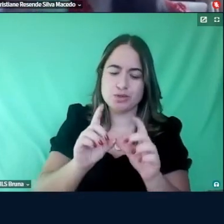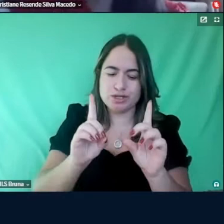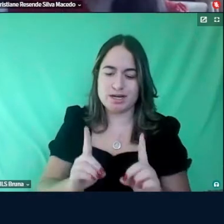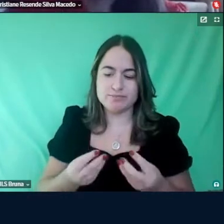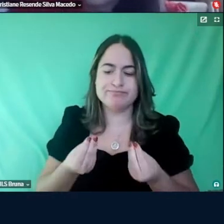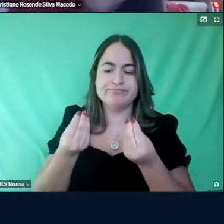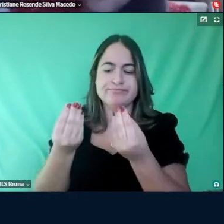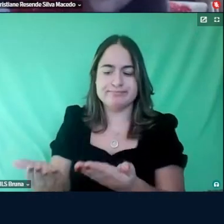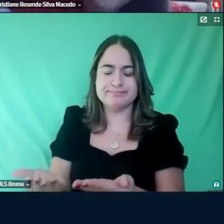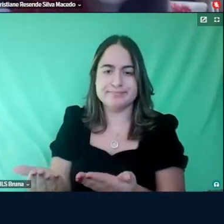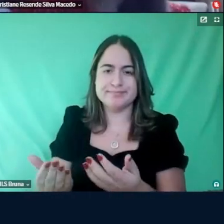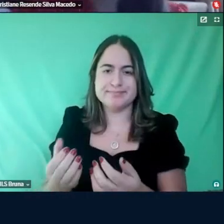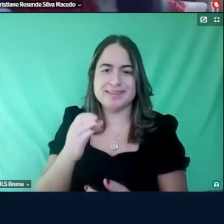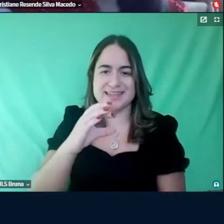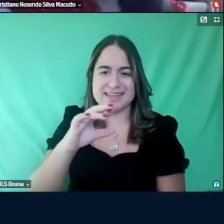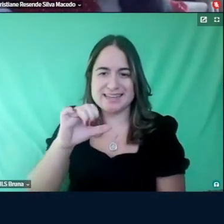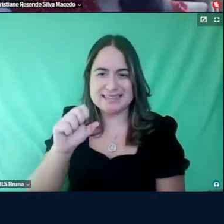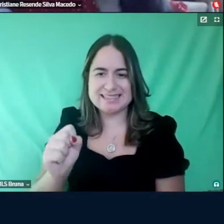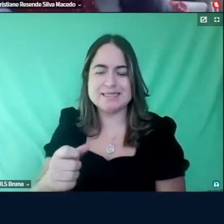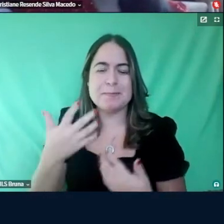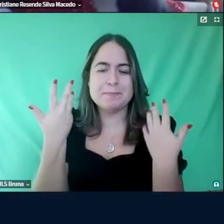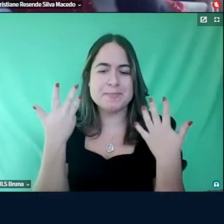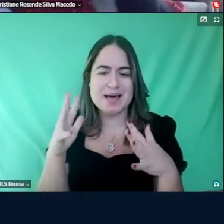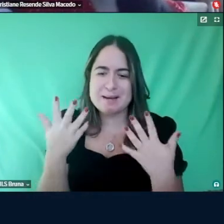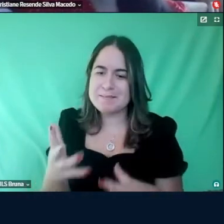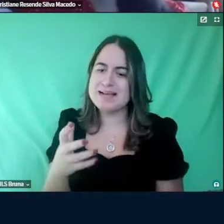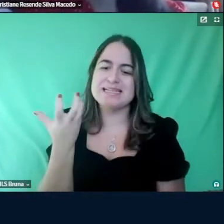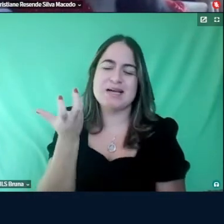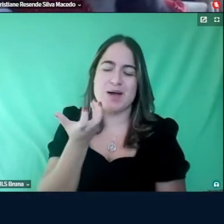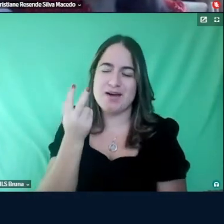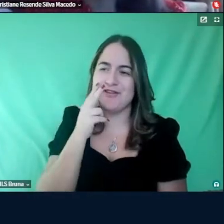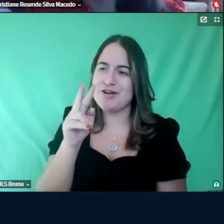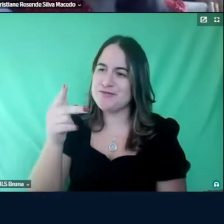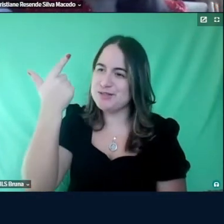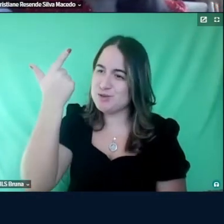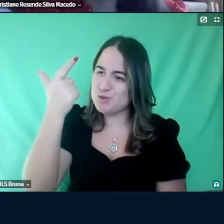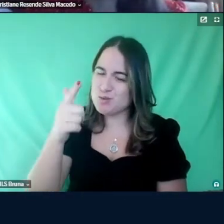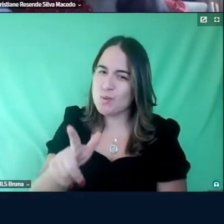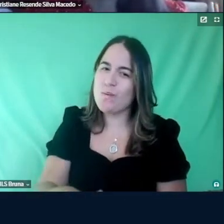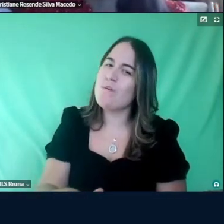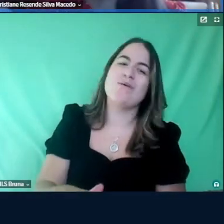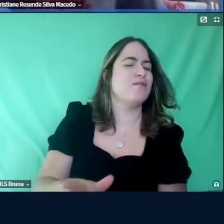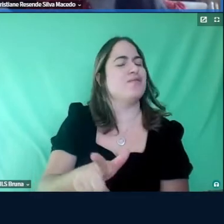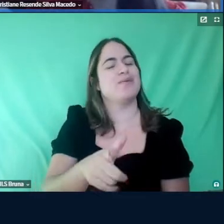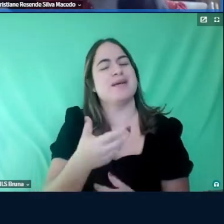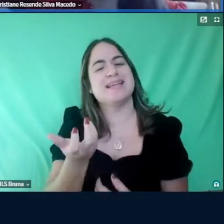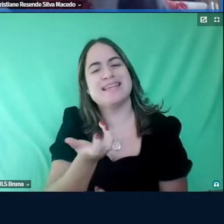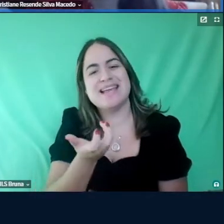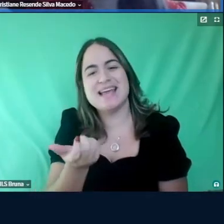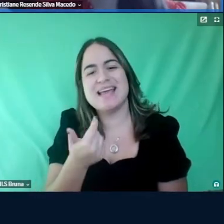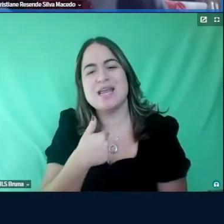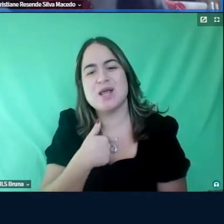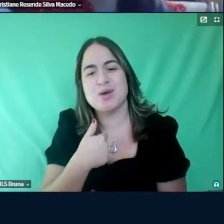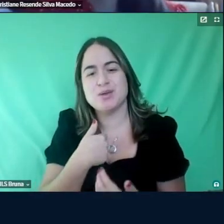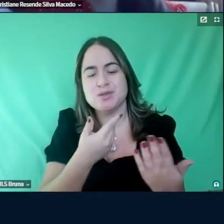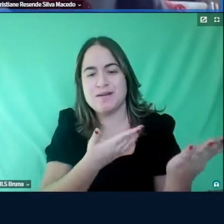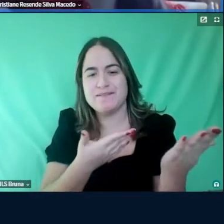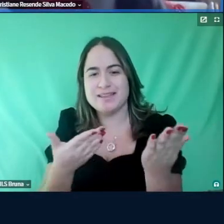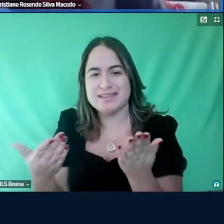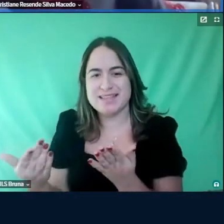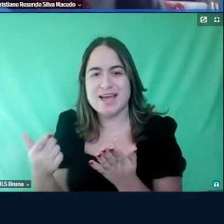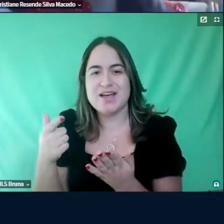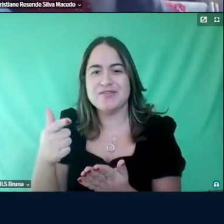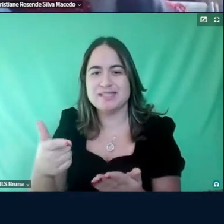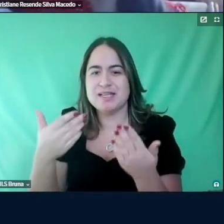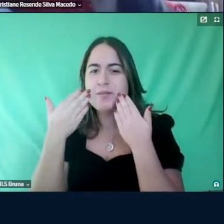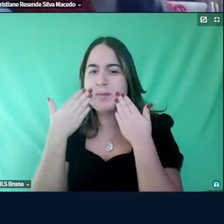Cristiane, parabéns, quero te ouvir em outros momentos, quero muito, né, quem sabe aí te convidar para você vir fazer uma fala